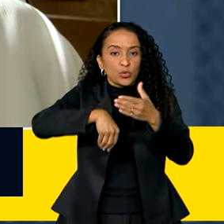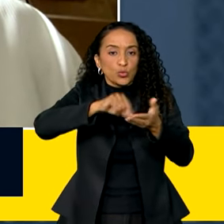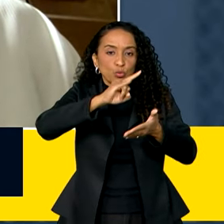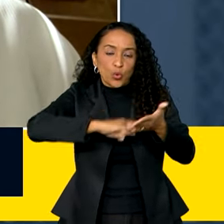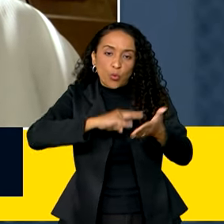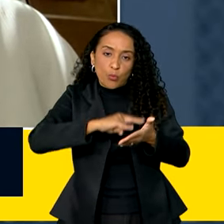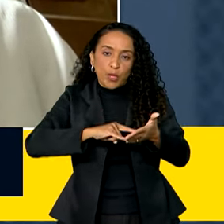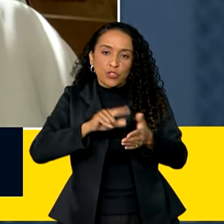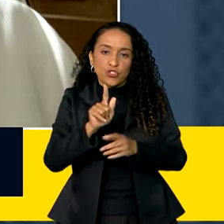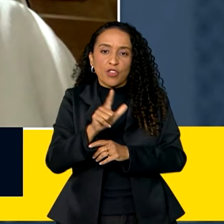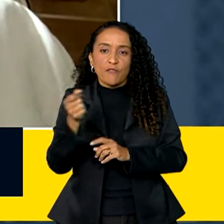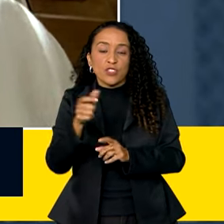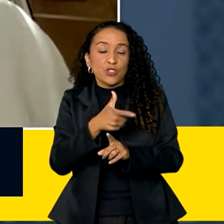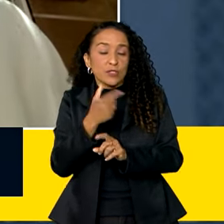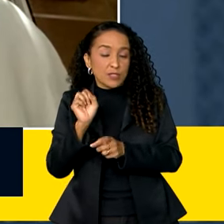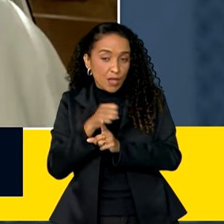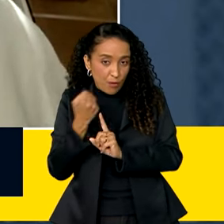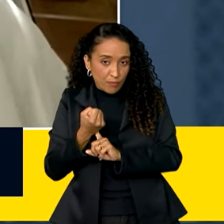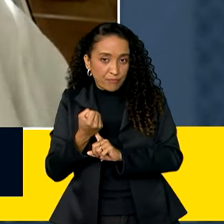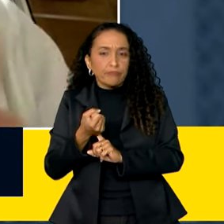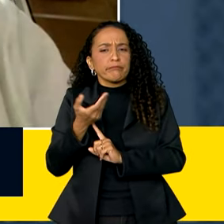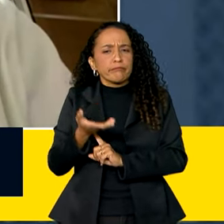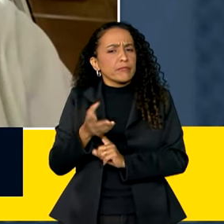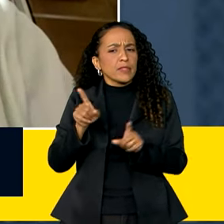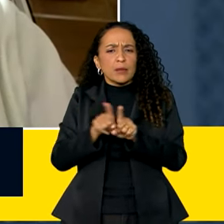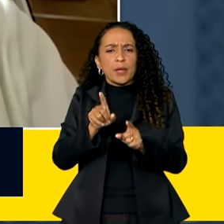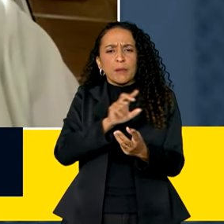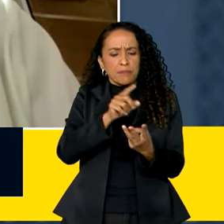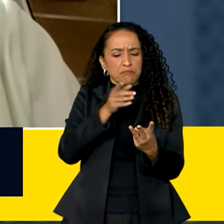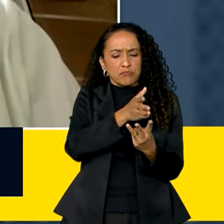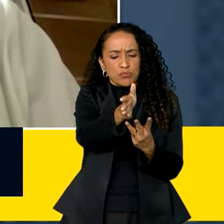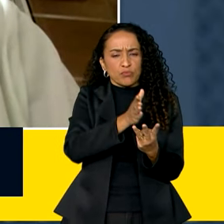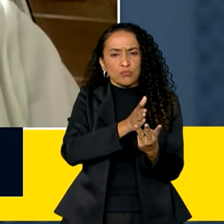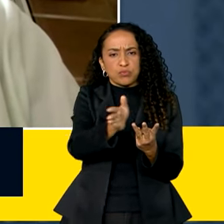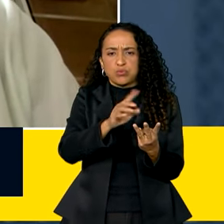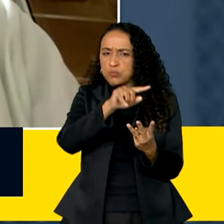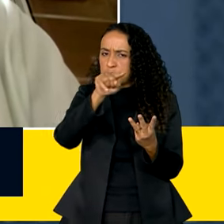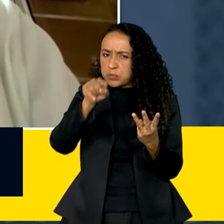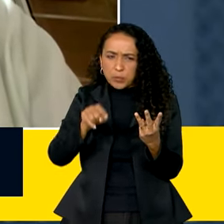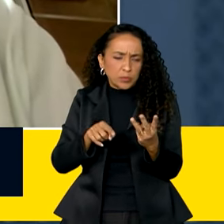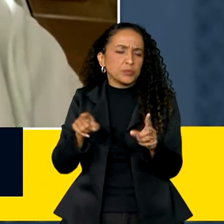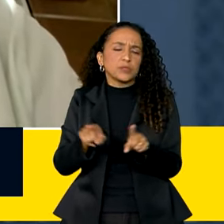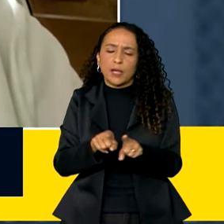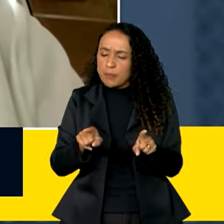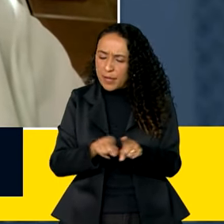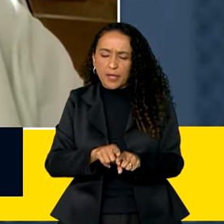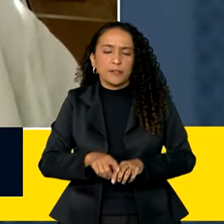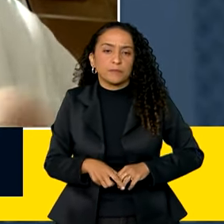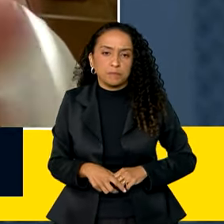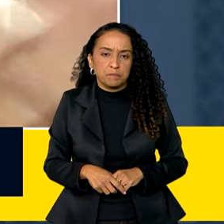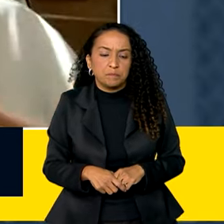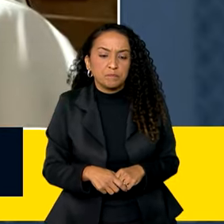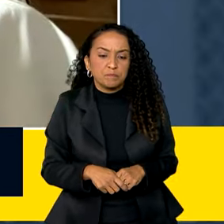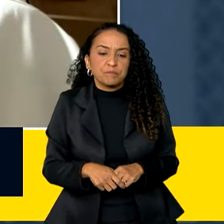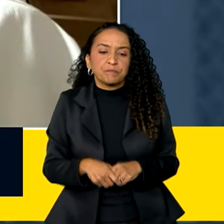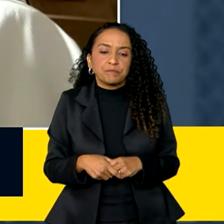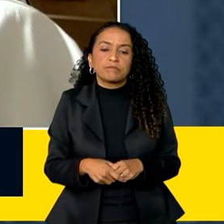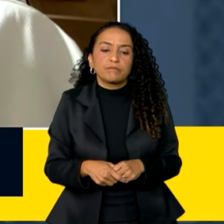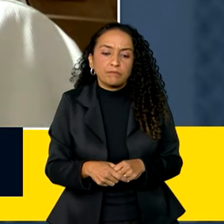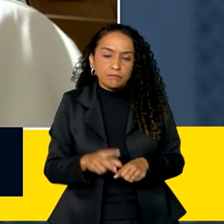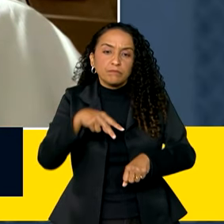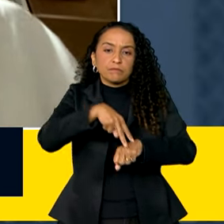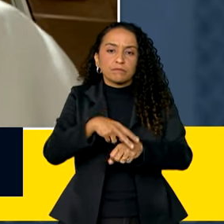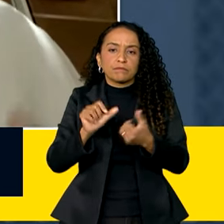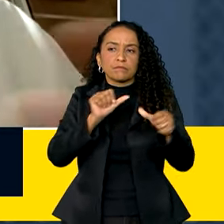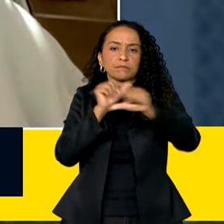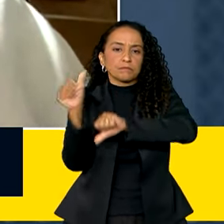do G20 social? E isso vale para os outros dois eixos, o enfrentamento às